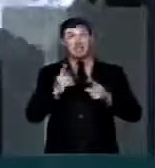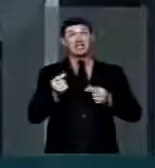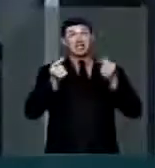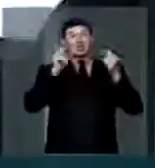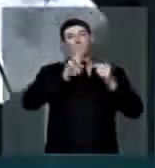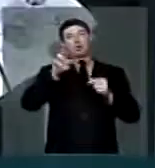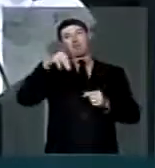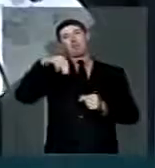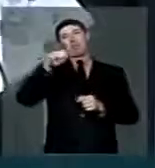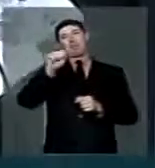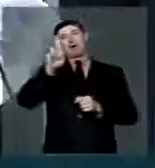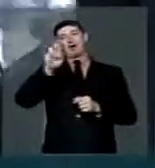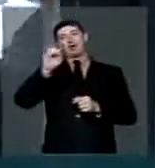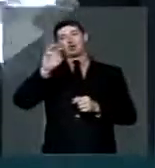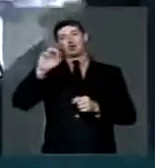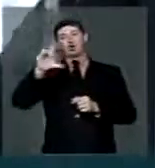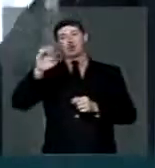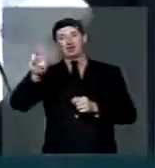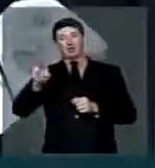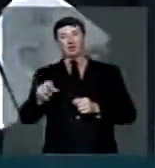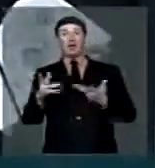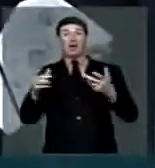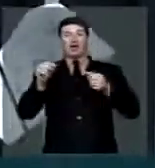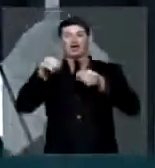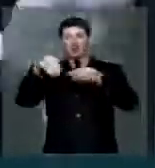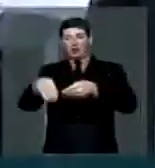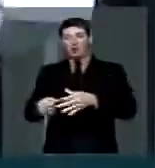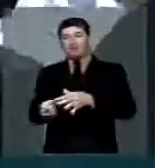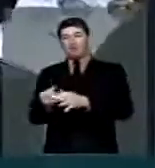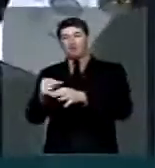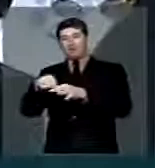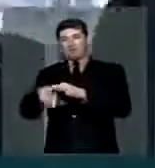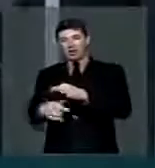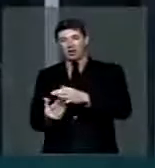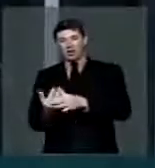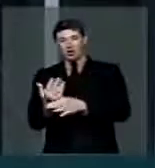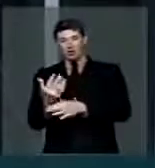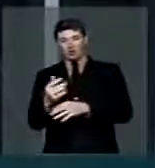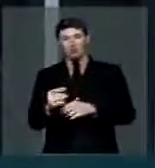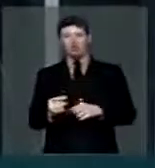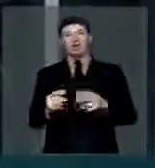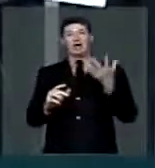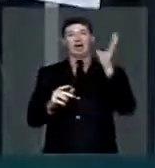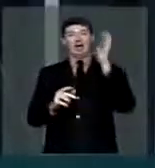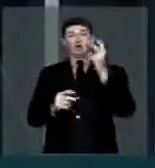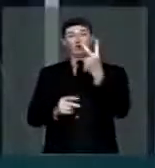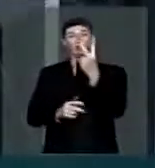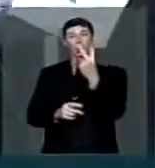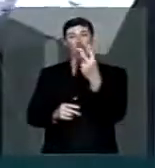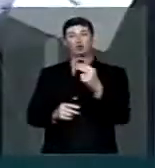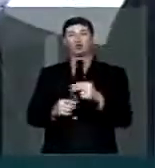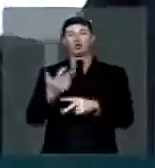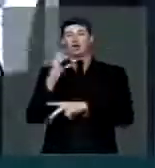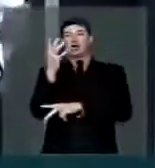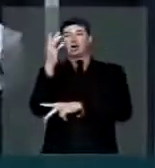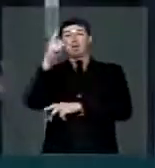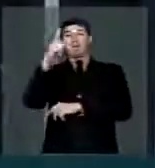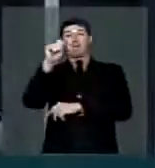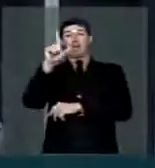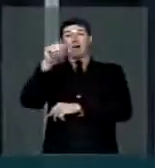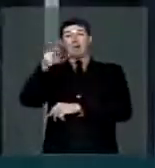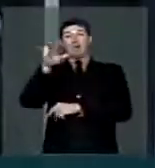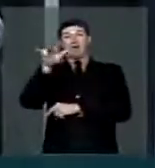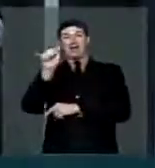chama-se Mausoléu. E aí ele plantou nos pés, dois pés de palmeiras imperiais,